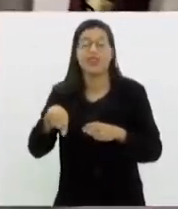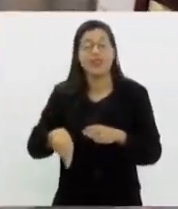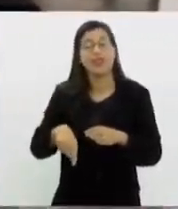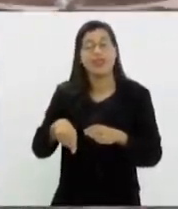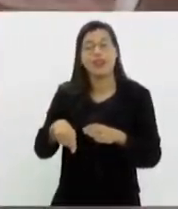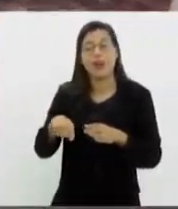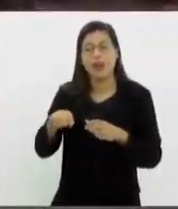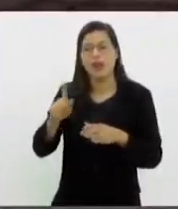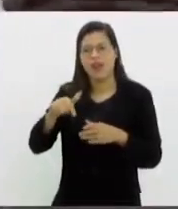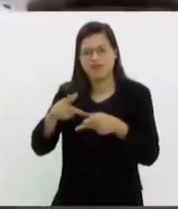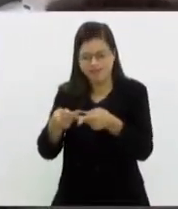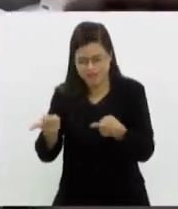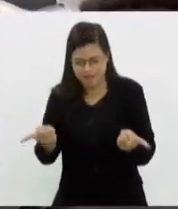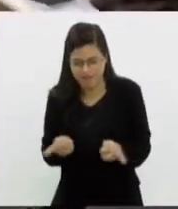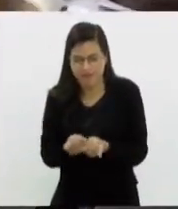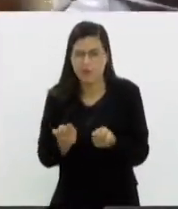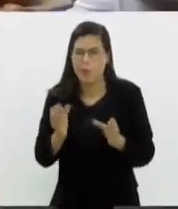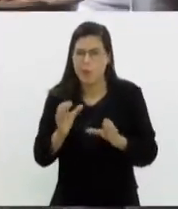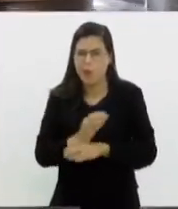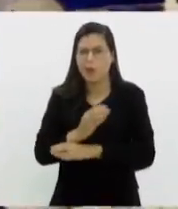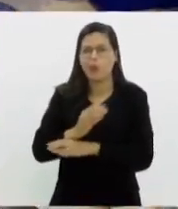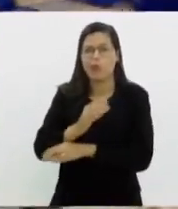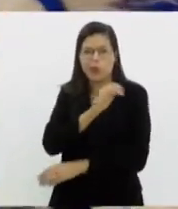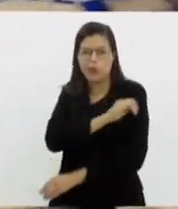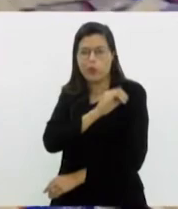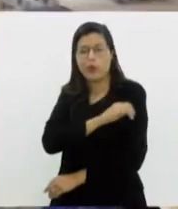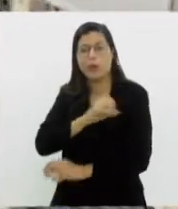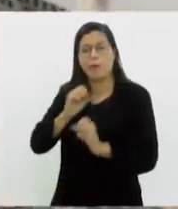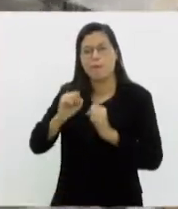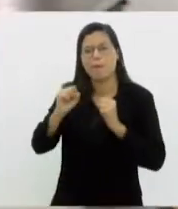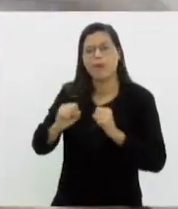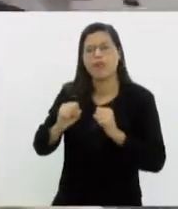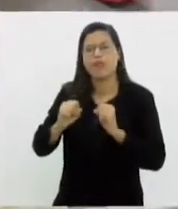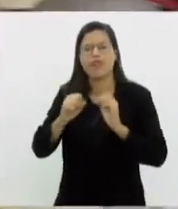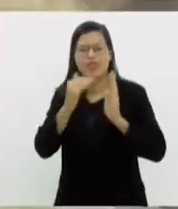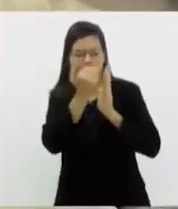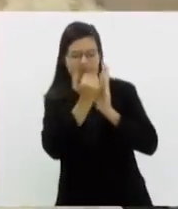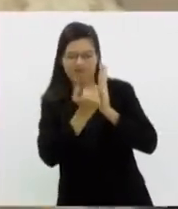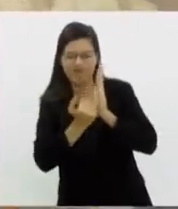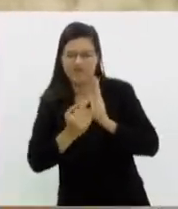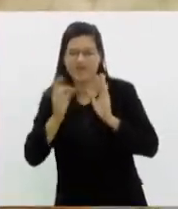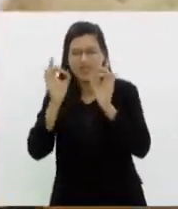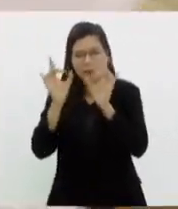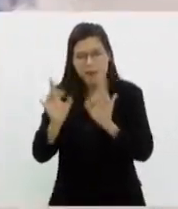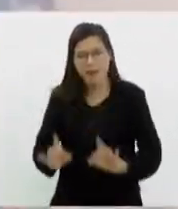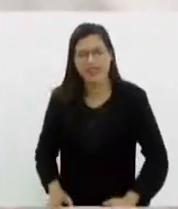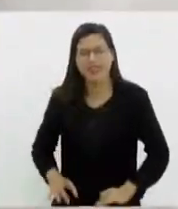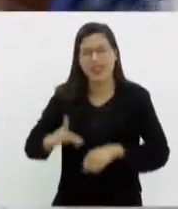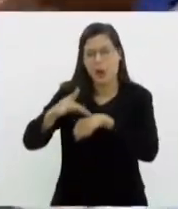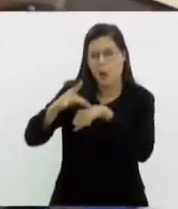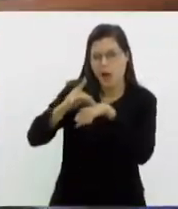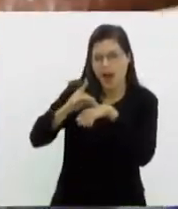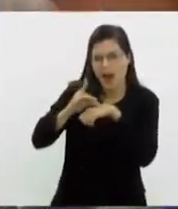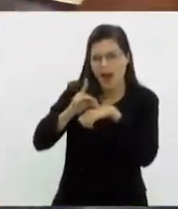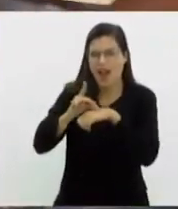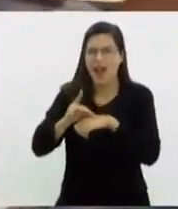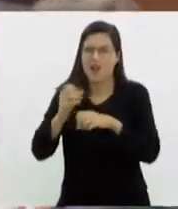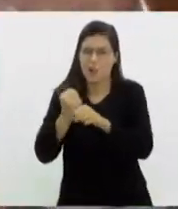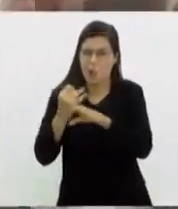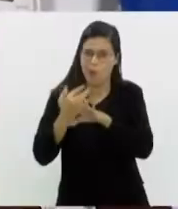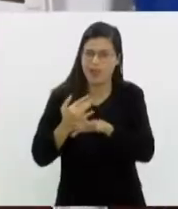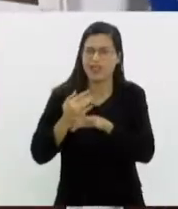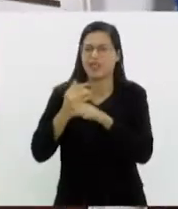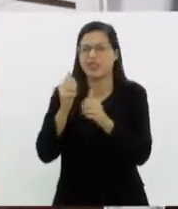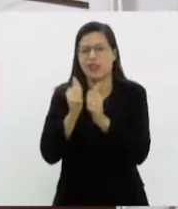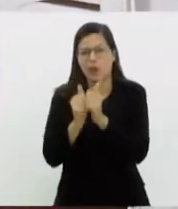Feito Carioca vão poder degustar um cardápio especial, composto por carne ensopada com batata e agrião, mais arroz e feijão.